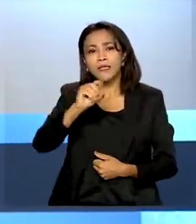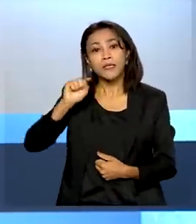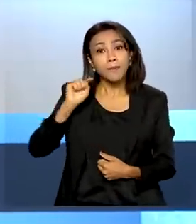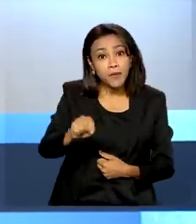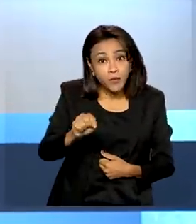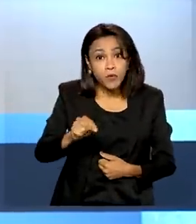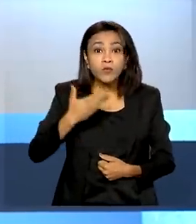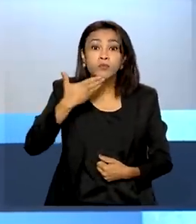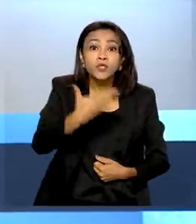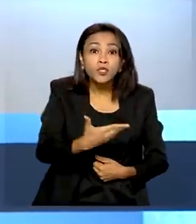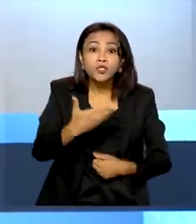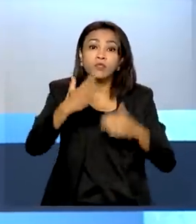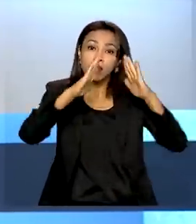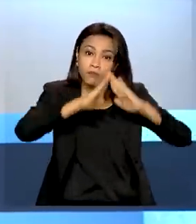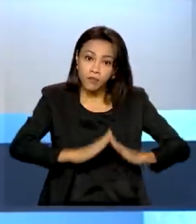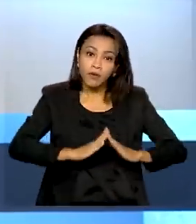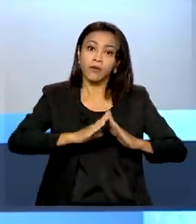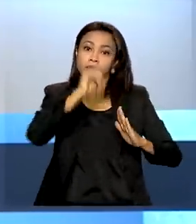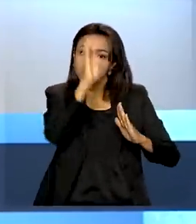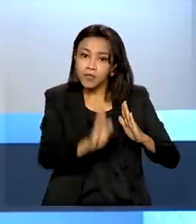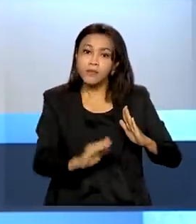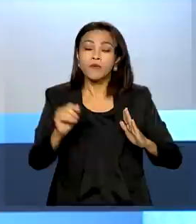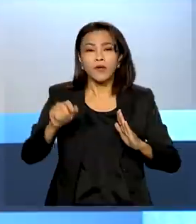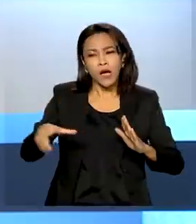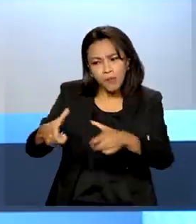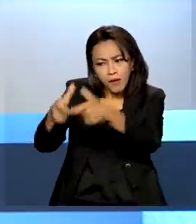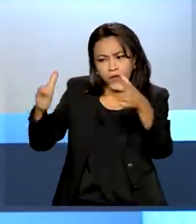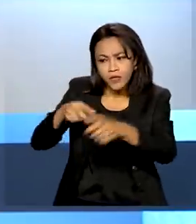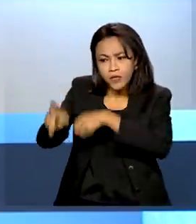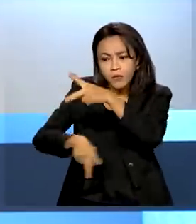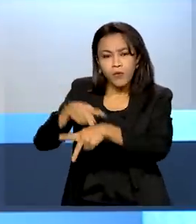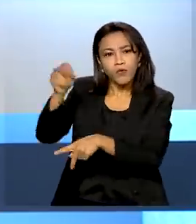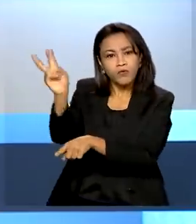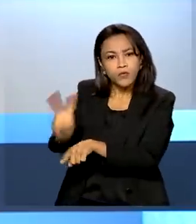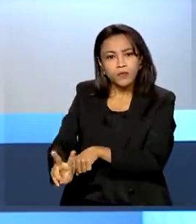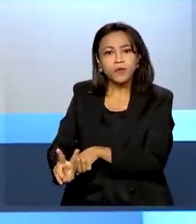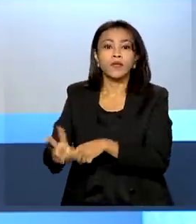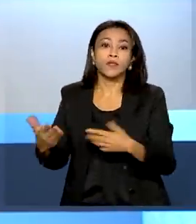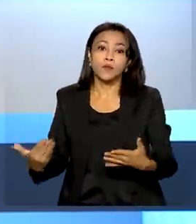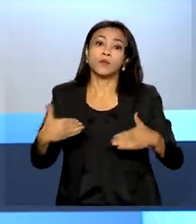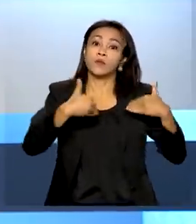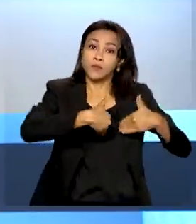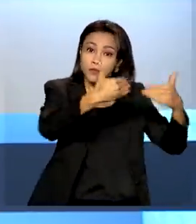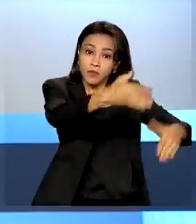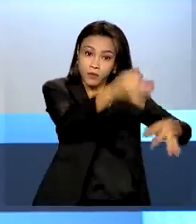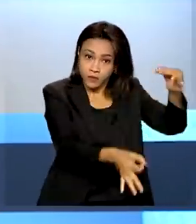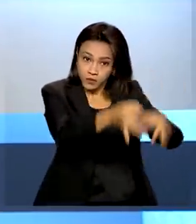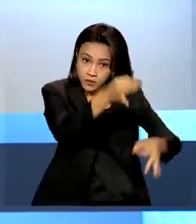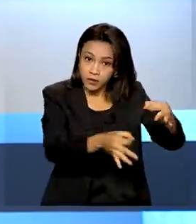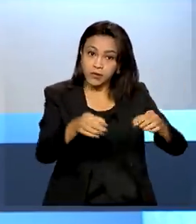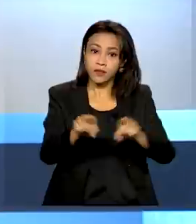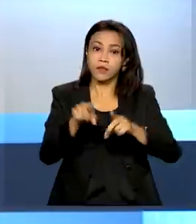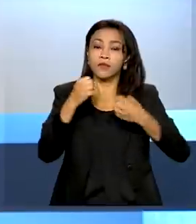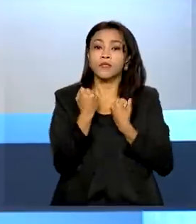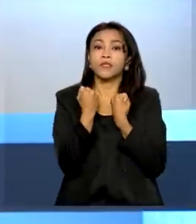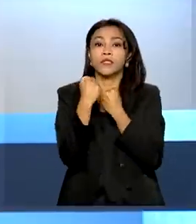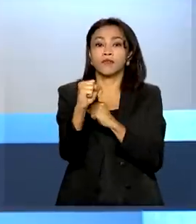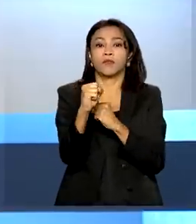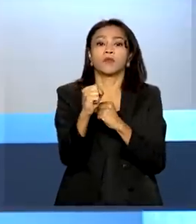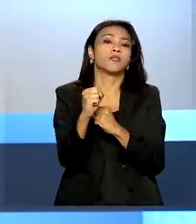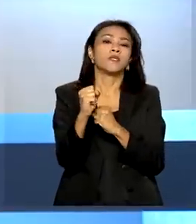venezuelanos. Para apoiar imigrantes que escolhem o Brasil, o Ministério da Justiça e a Defensoria Pública da União